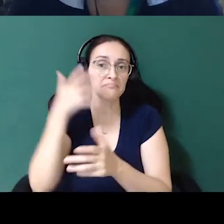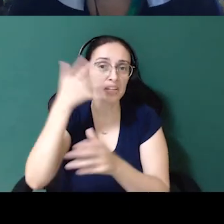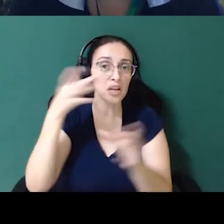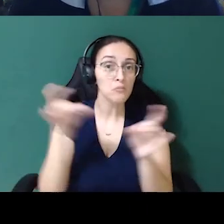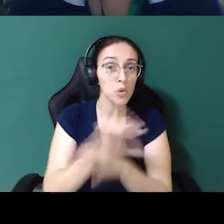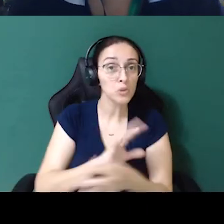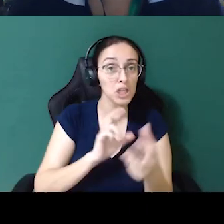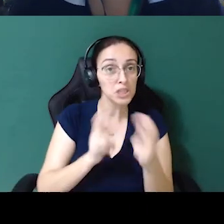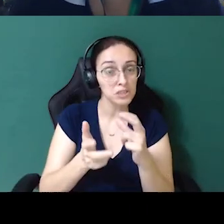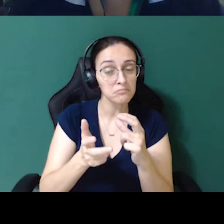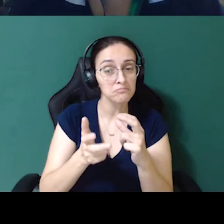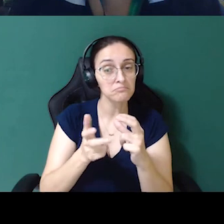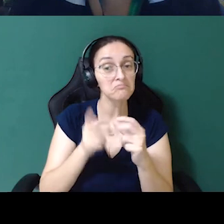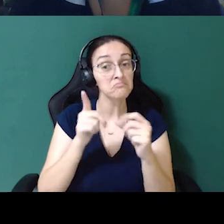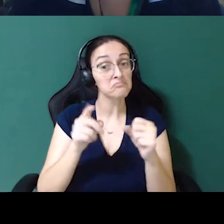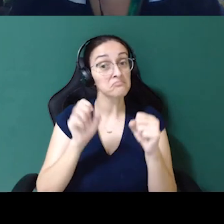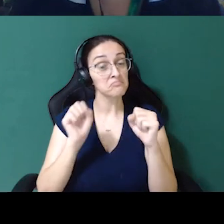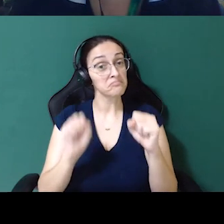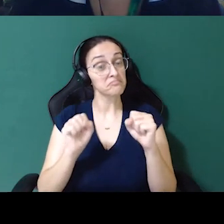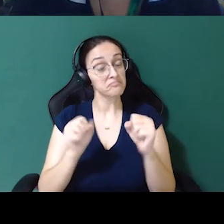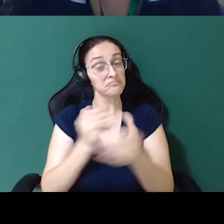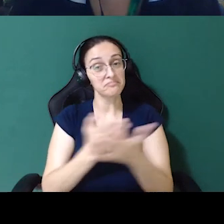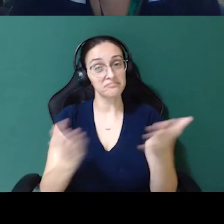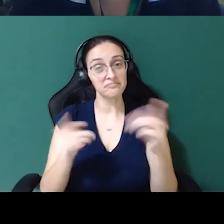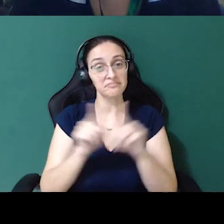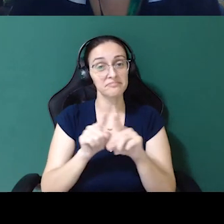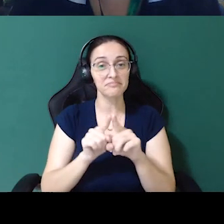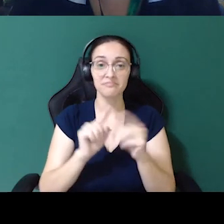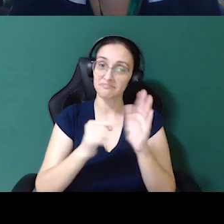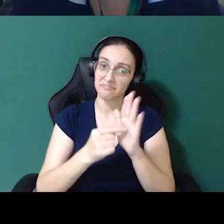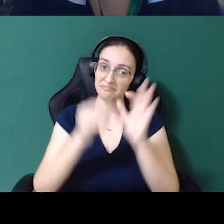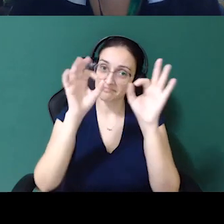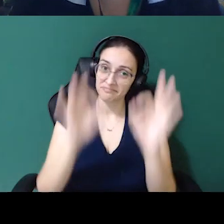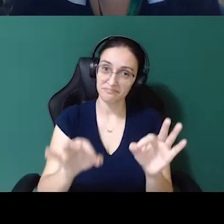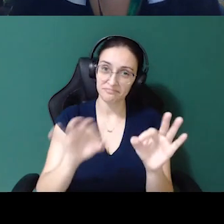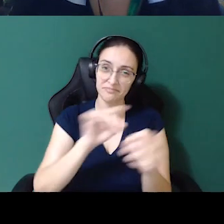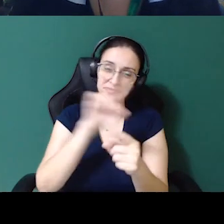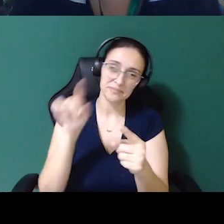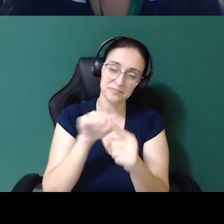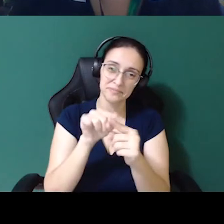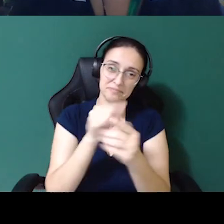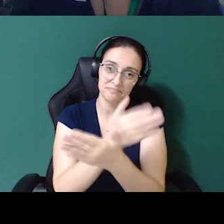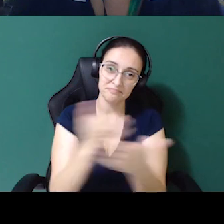TDC, né, vocês possam trazer mesmo essa intenção de